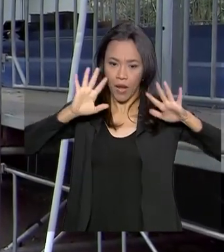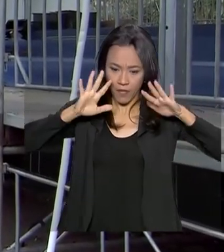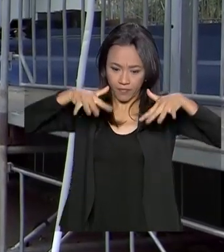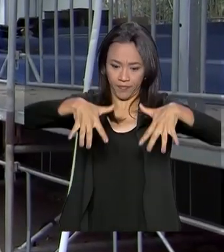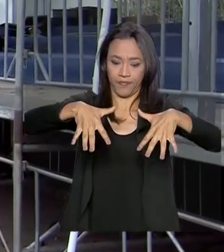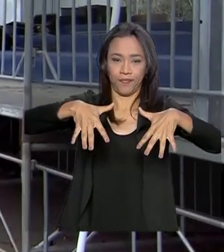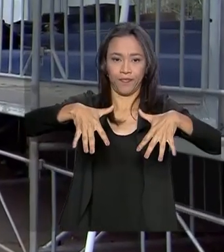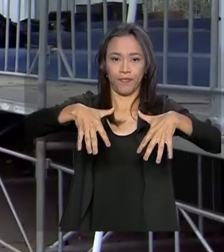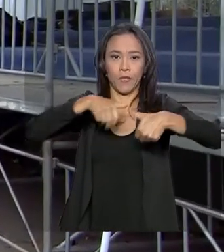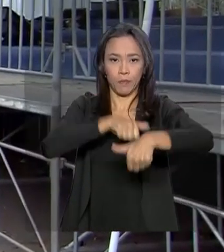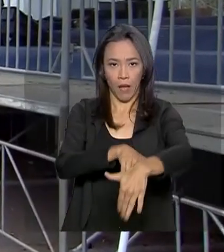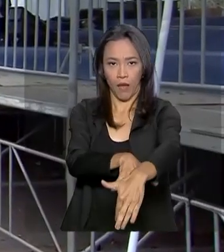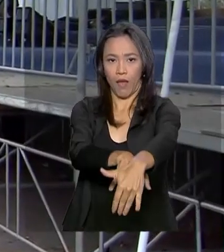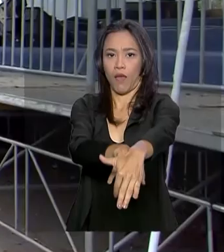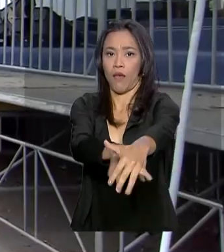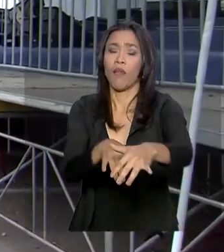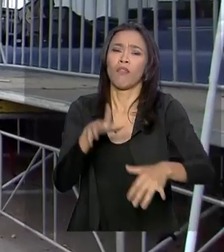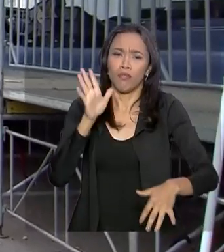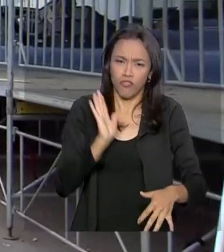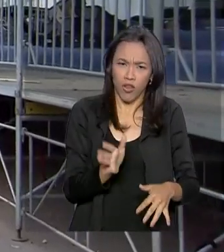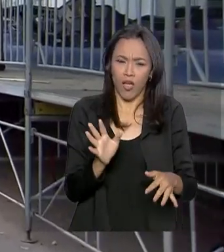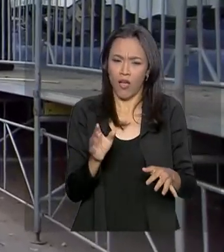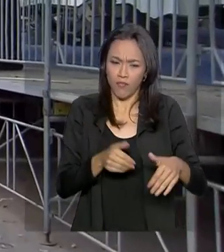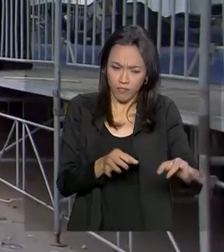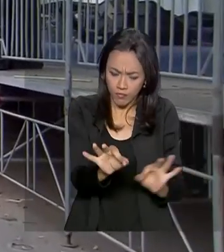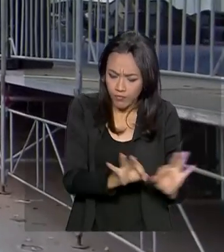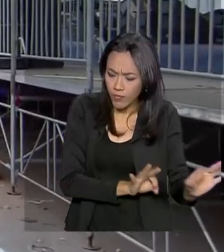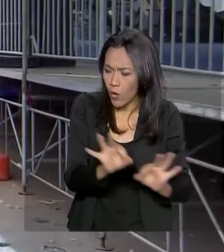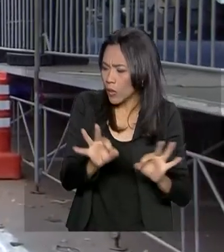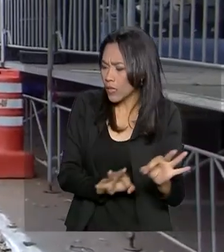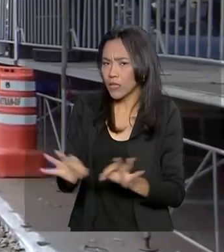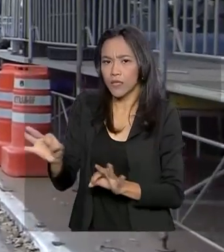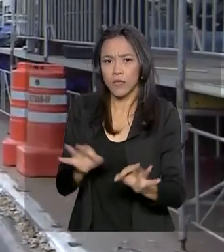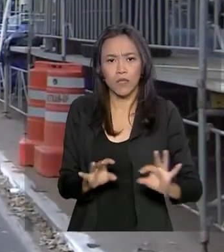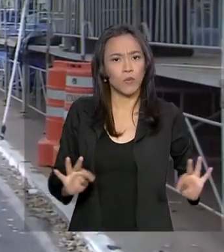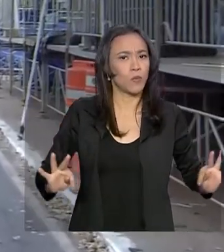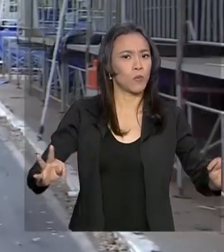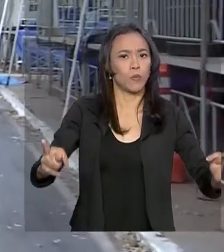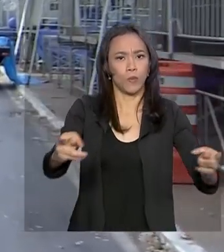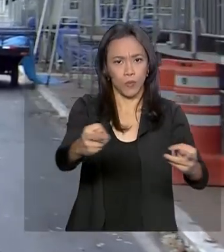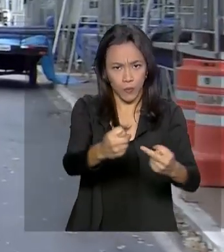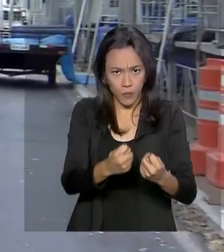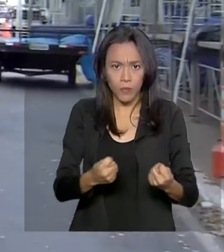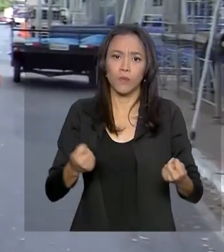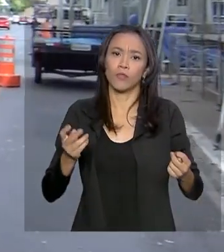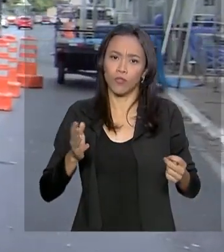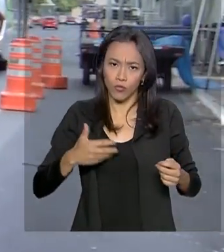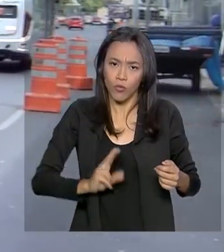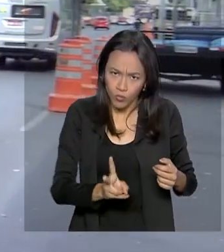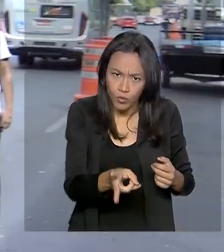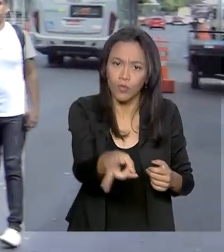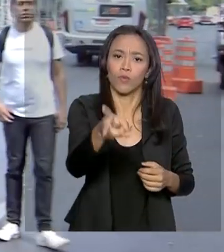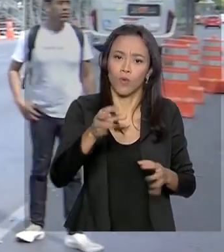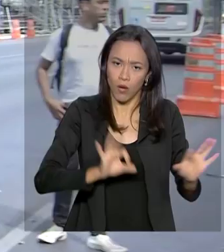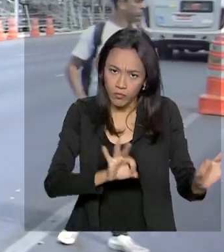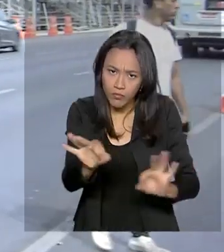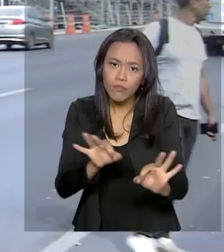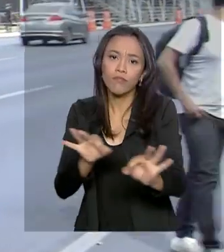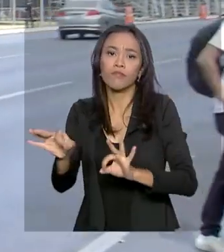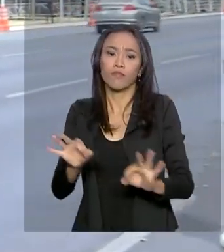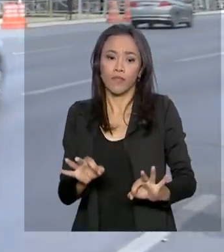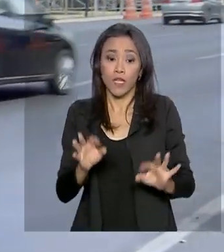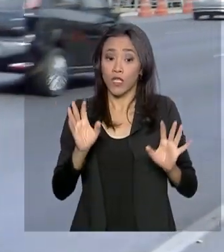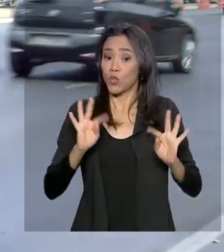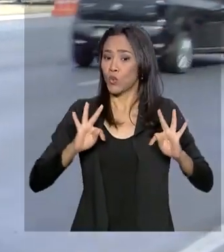setembro. E ainda tem equipe terminando de montar a estrutura aqui, Renata, na esplanada dos ministérios. Mas a esplanada